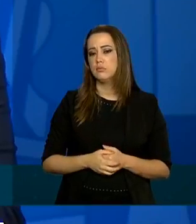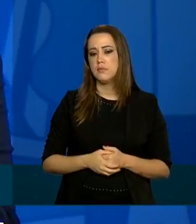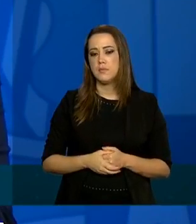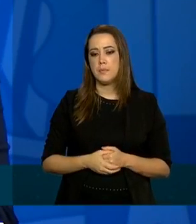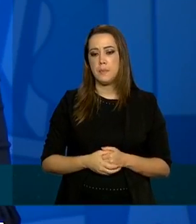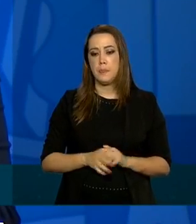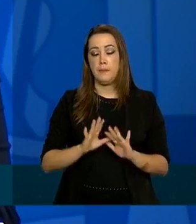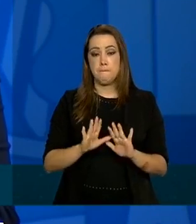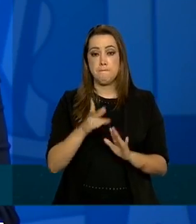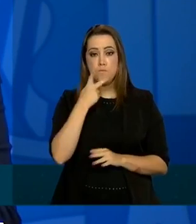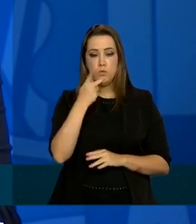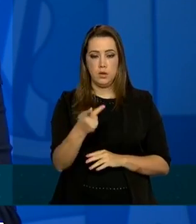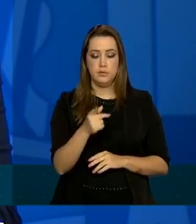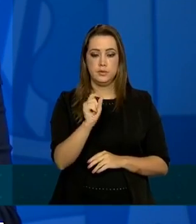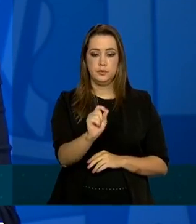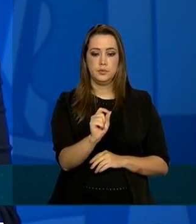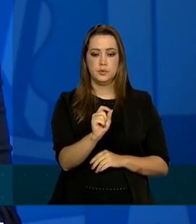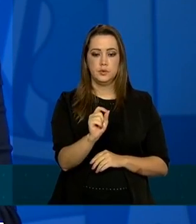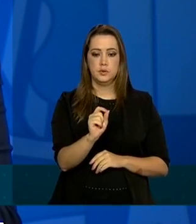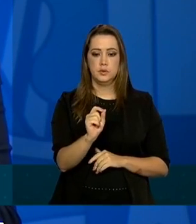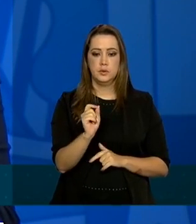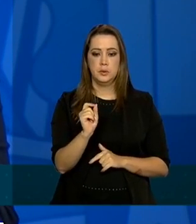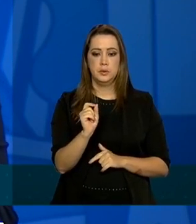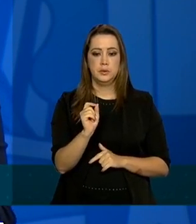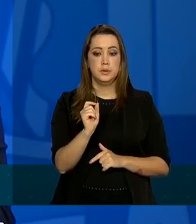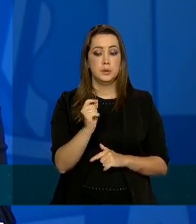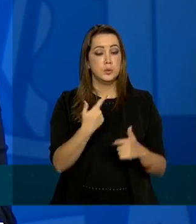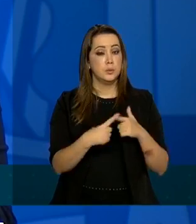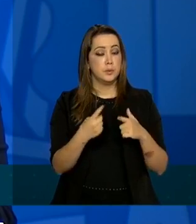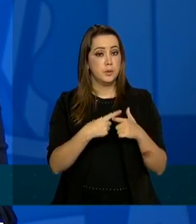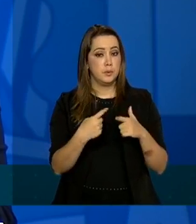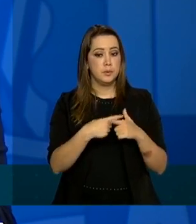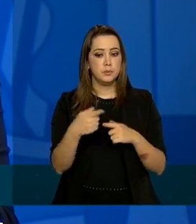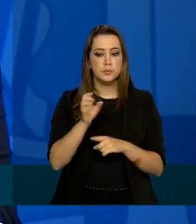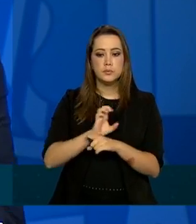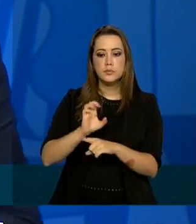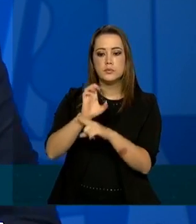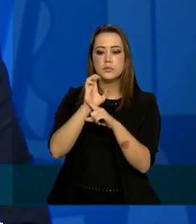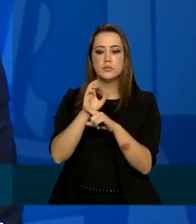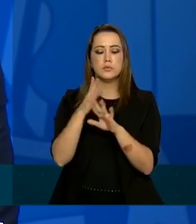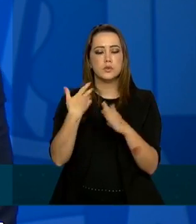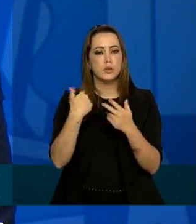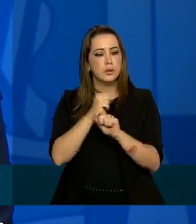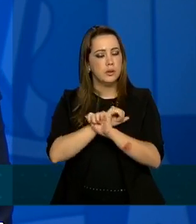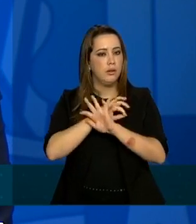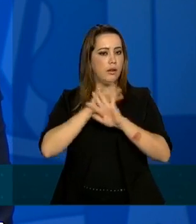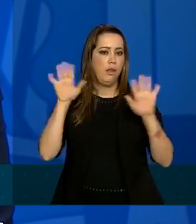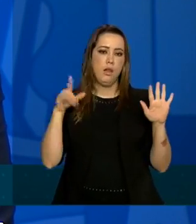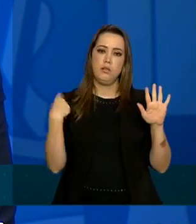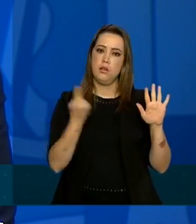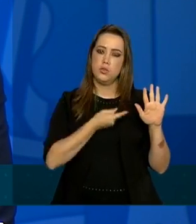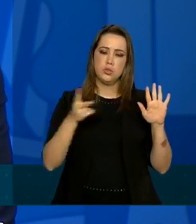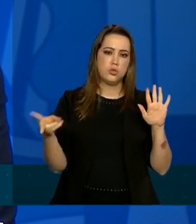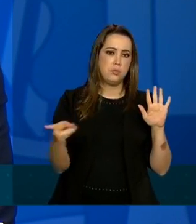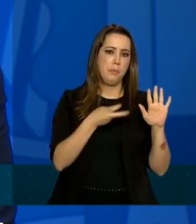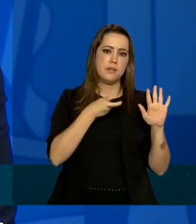bom em relação a situação dos estados acho que foi bem evidente quando a gente observa que nós estamos